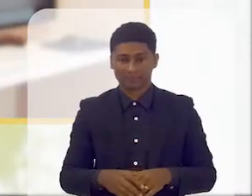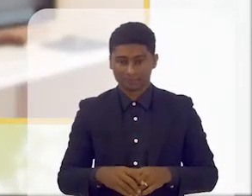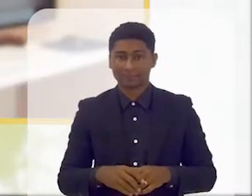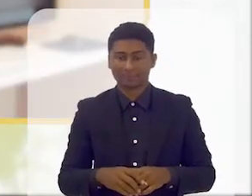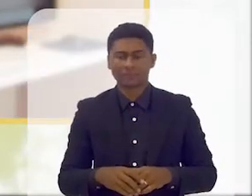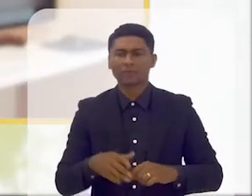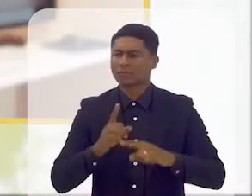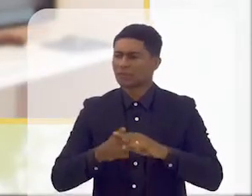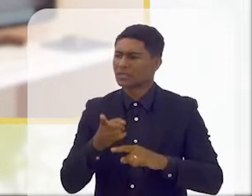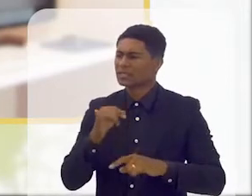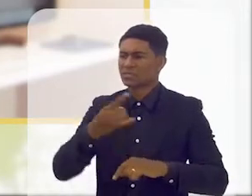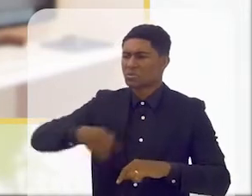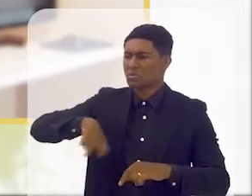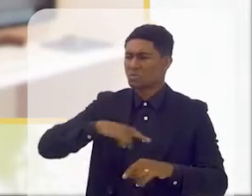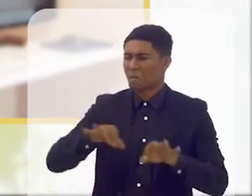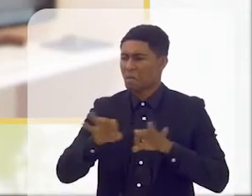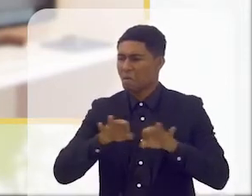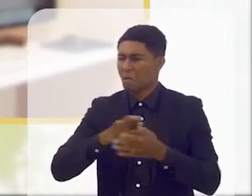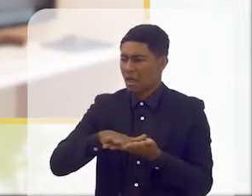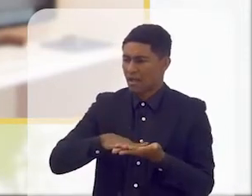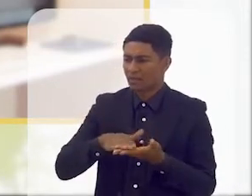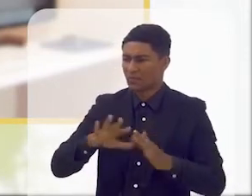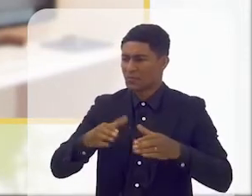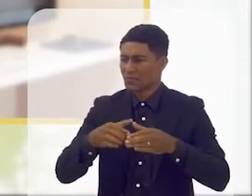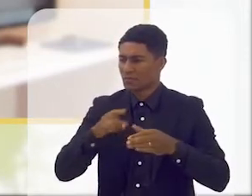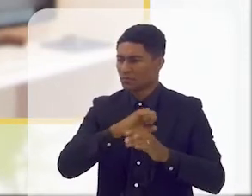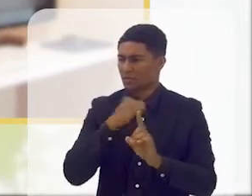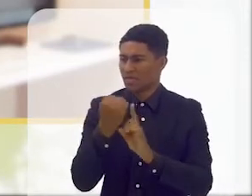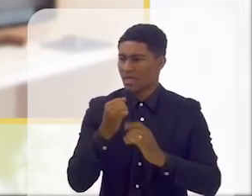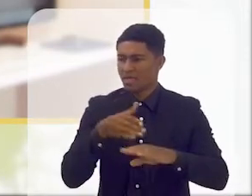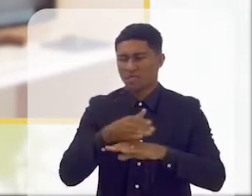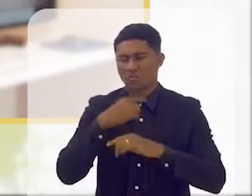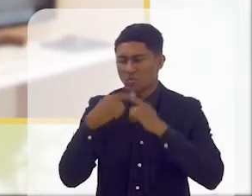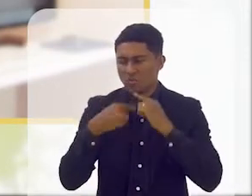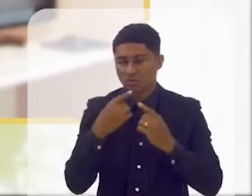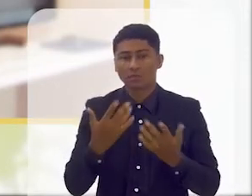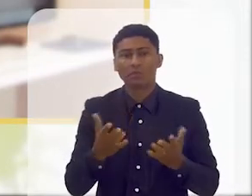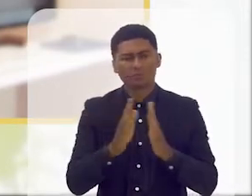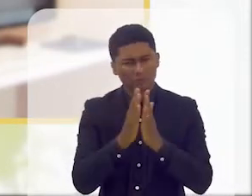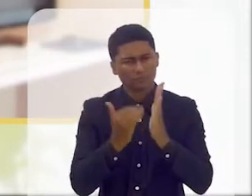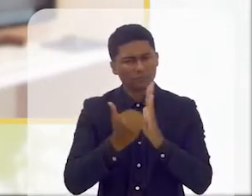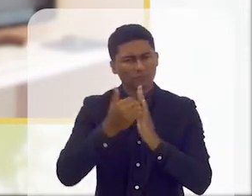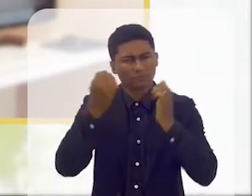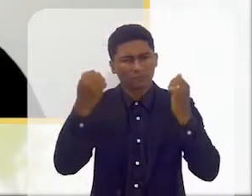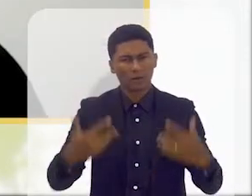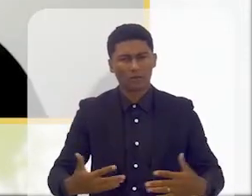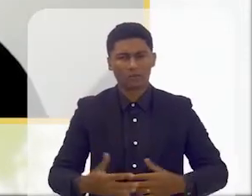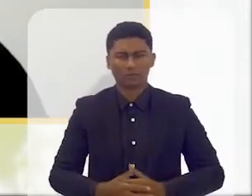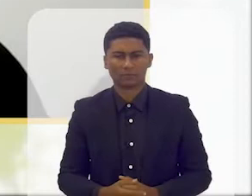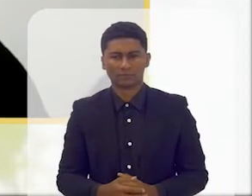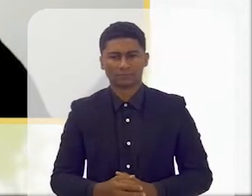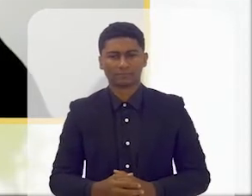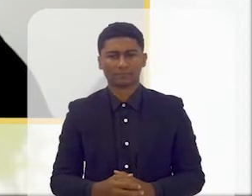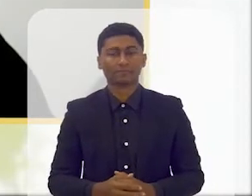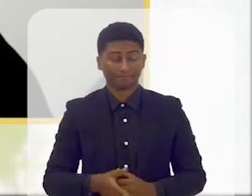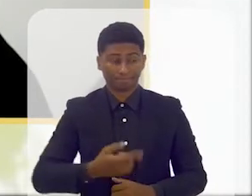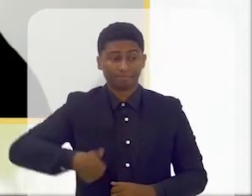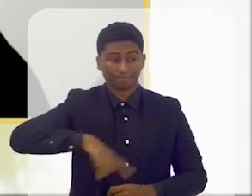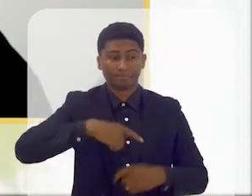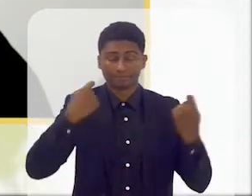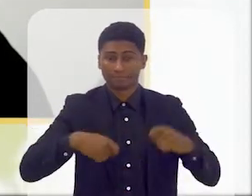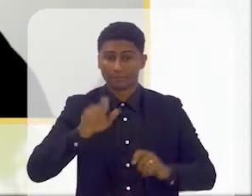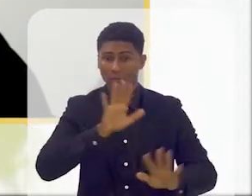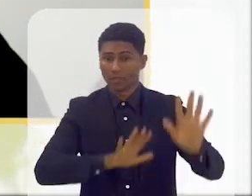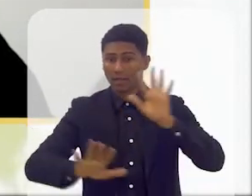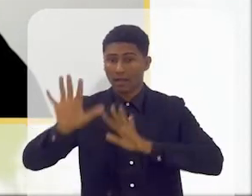esse grupo não estaria em sociedade. Nesse sentido, eu queria muito ouvir a senhora. Mas nós temos que ter muito